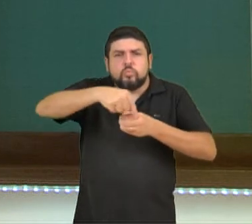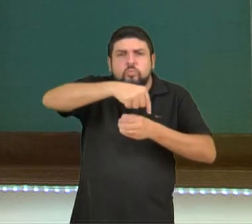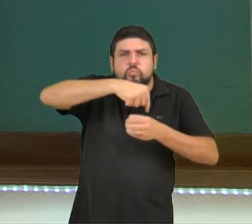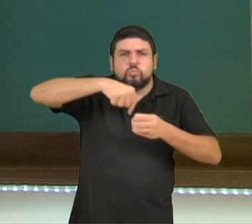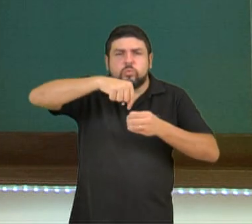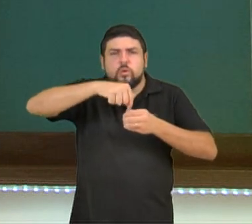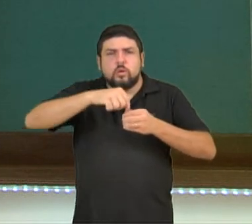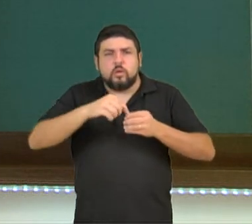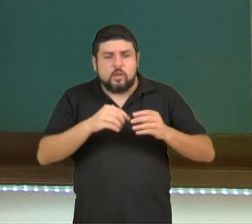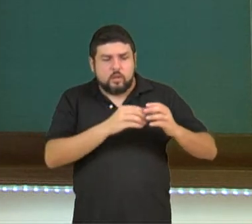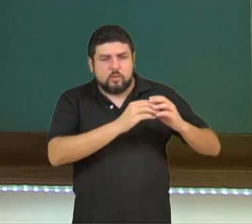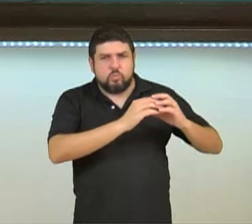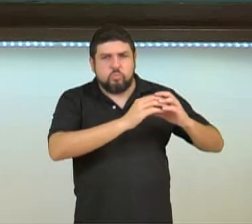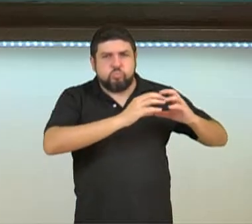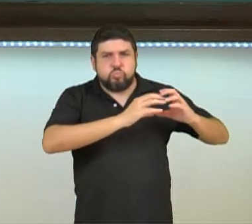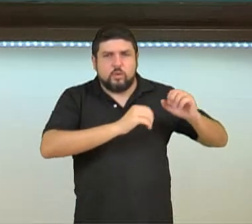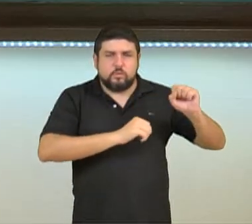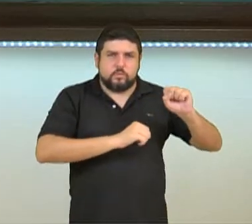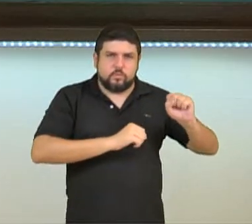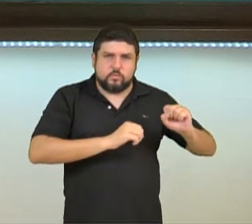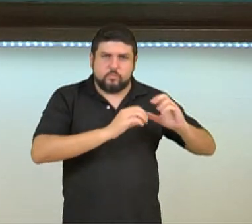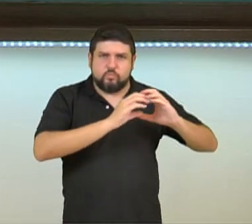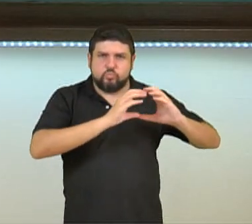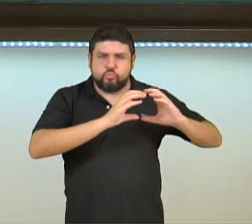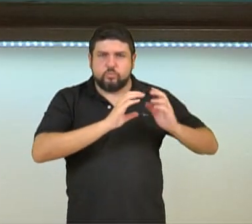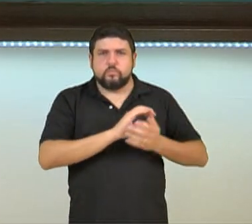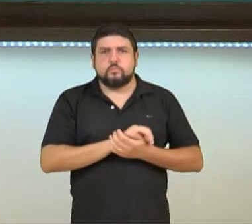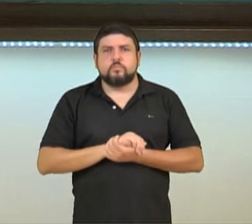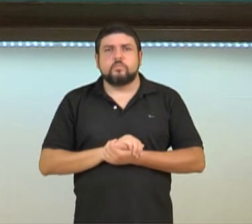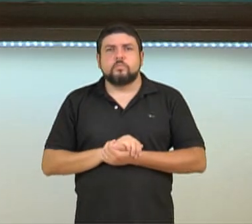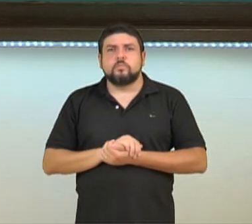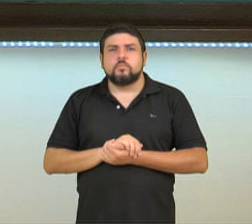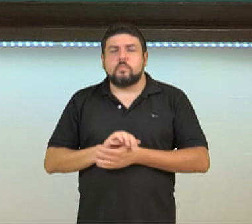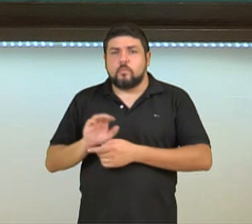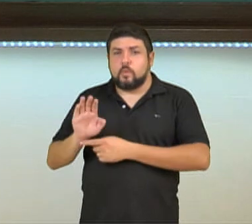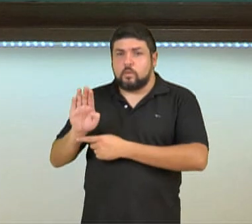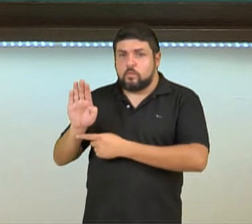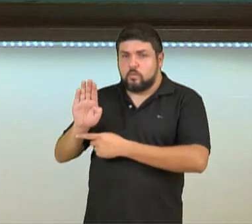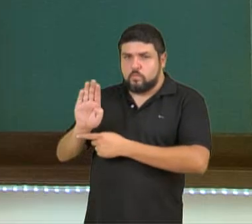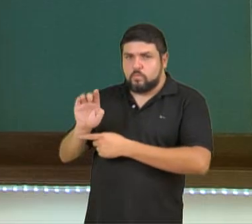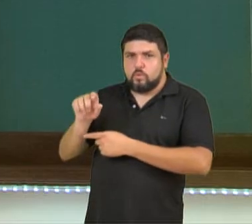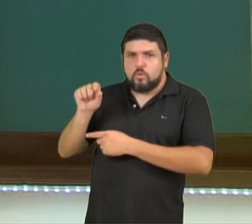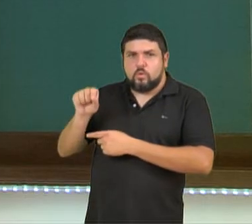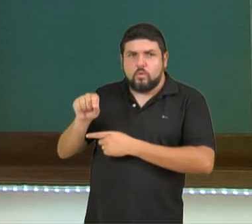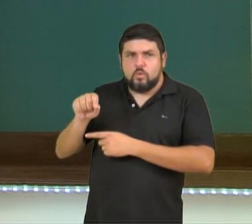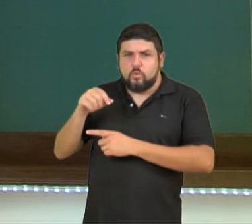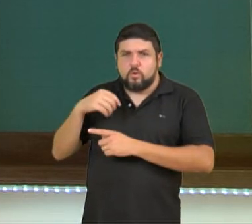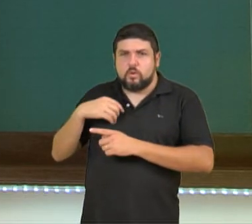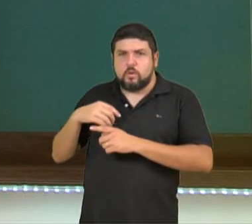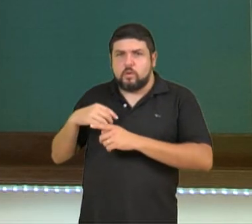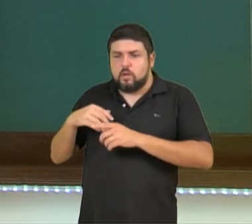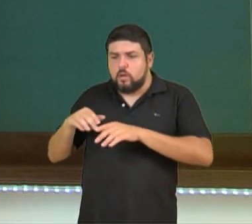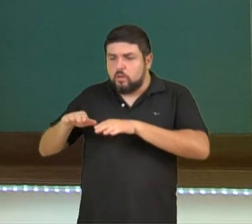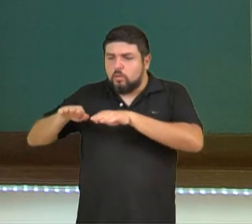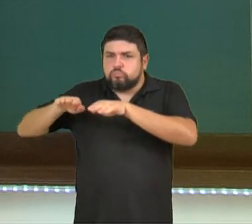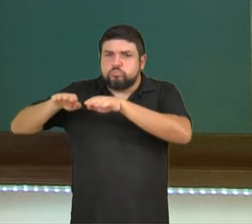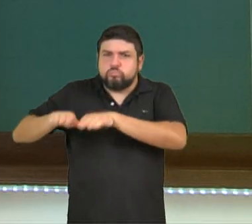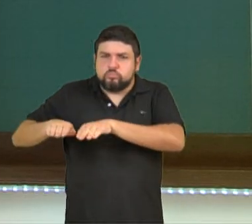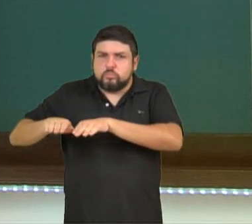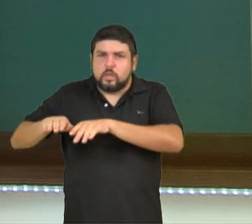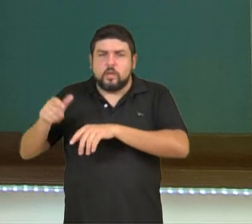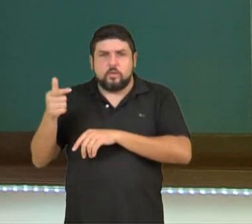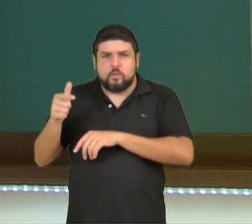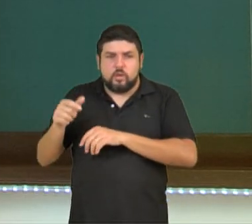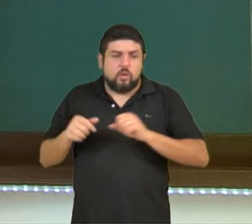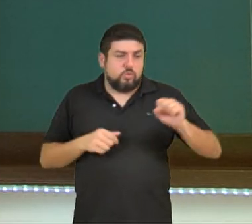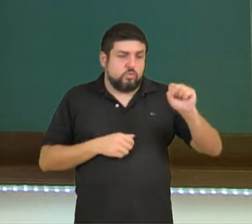é um pouquinho mais larga. No beisebol não tem a base dupla que é essa aqui, no softball tem essa